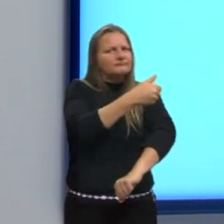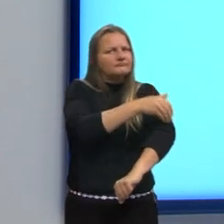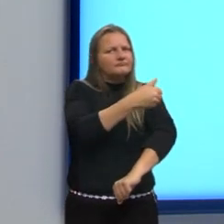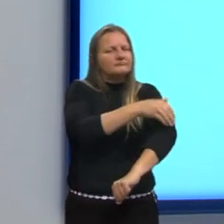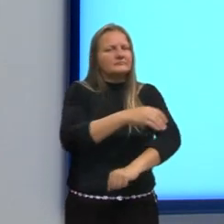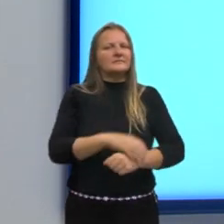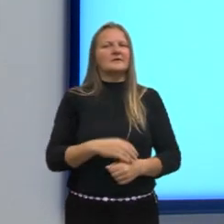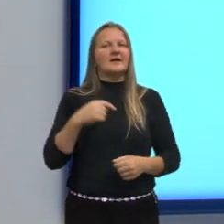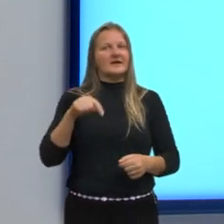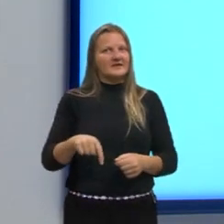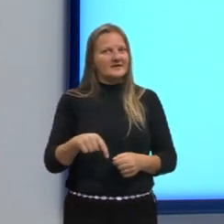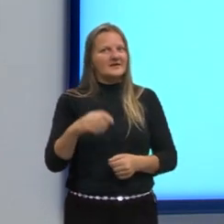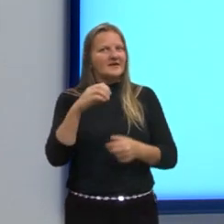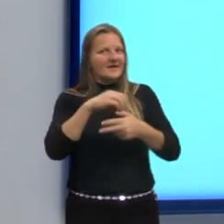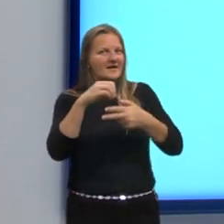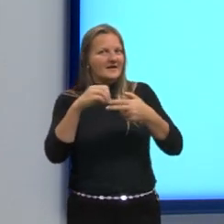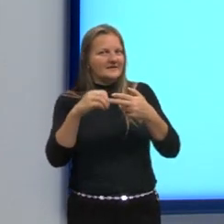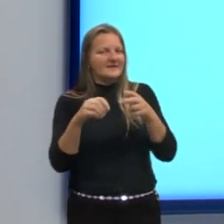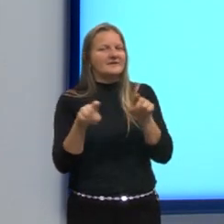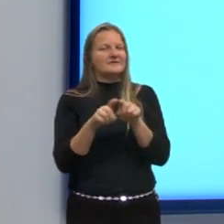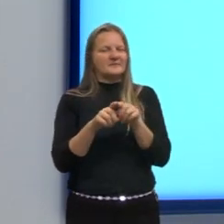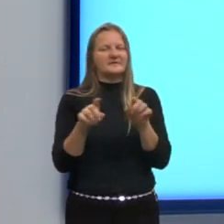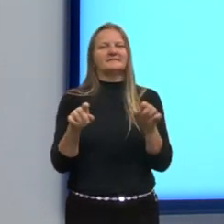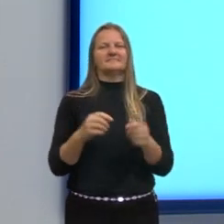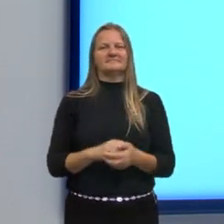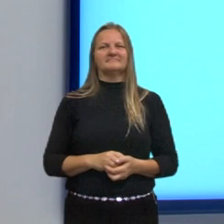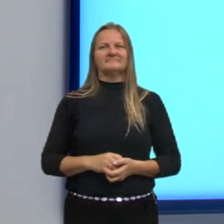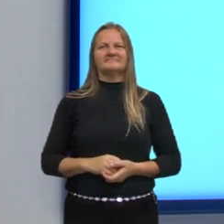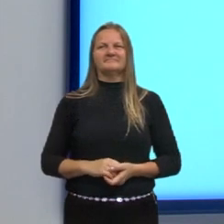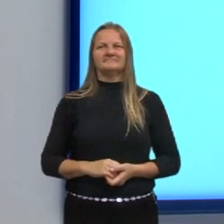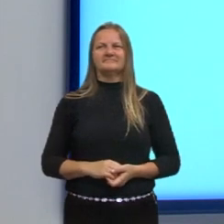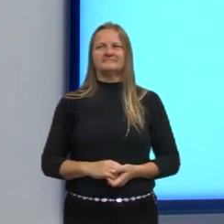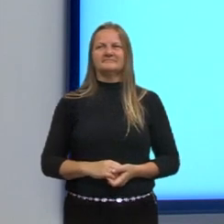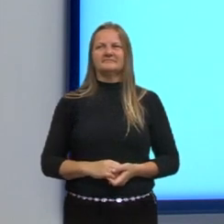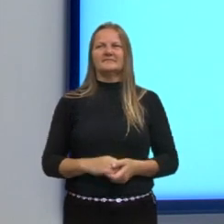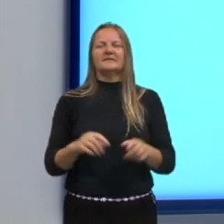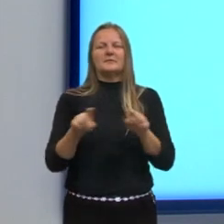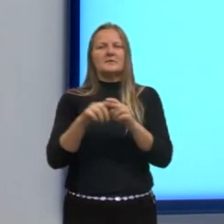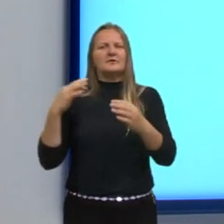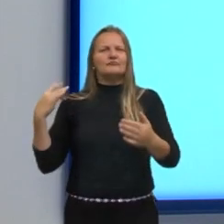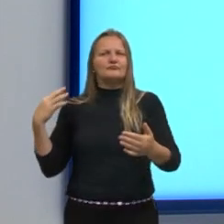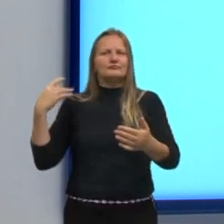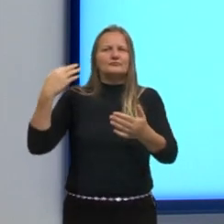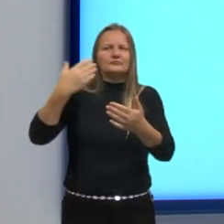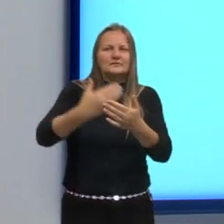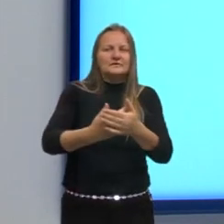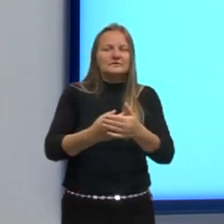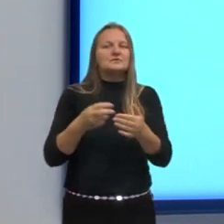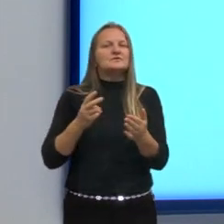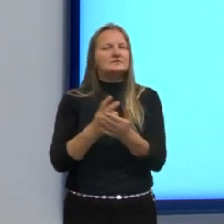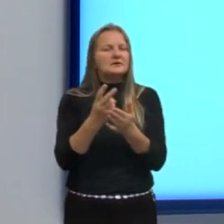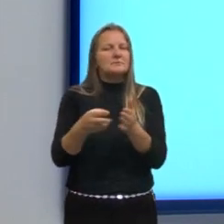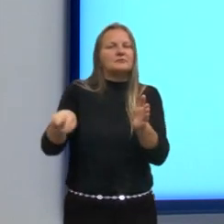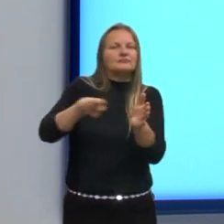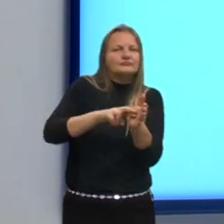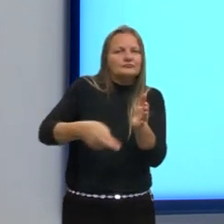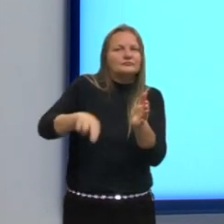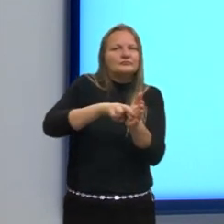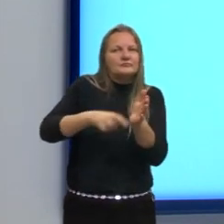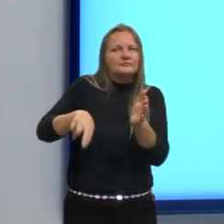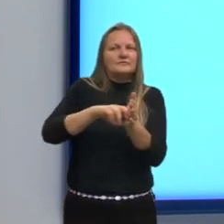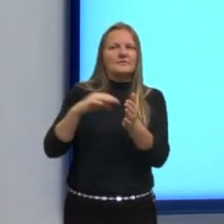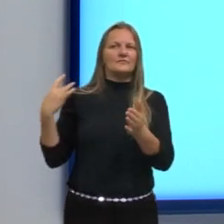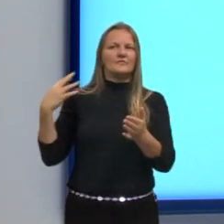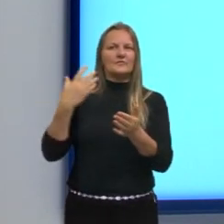programa, né? Em outros lugares também, claro. E fazer revisões constantemente para que o cérebro